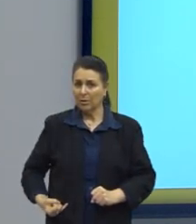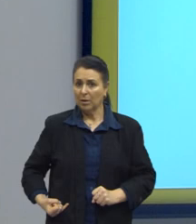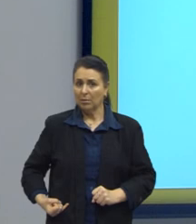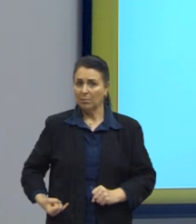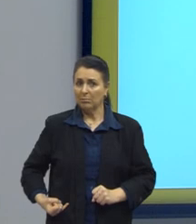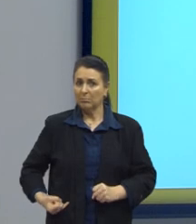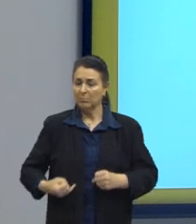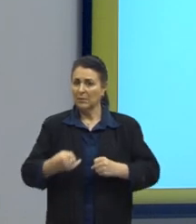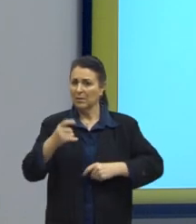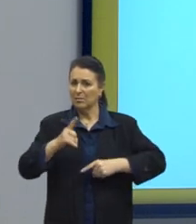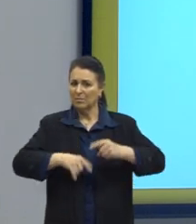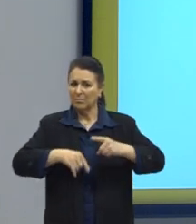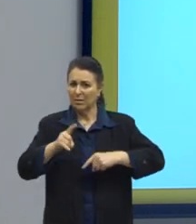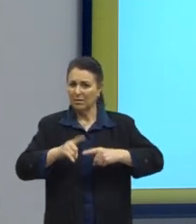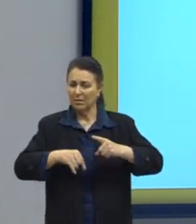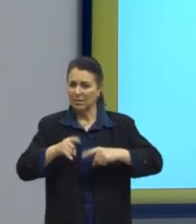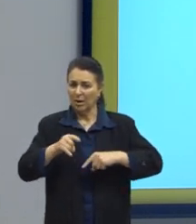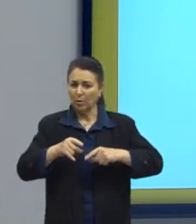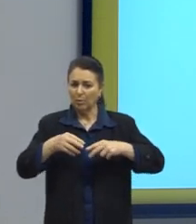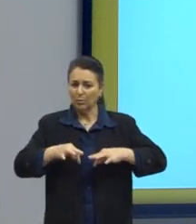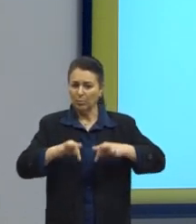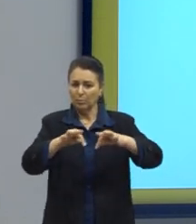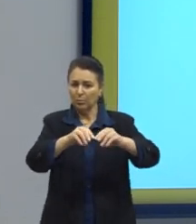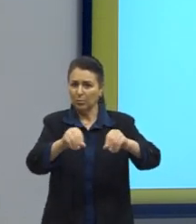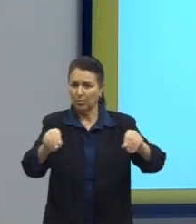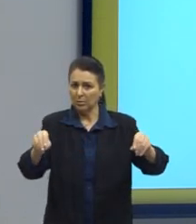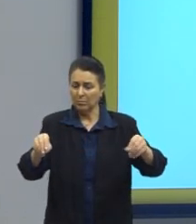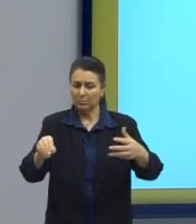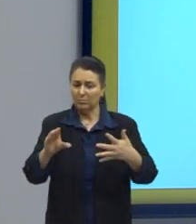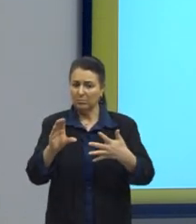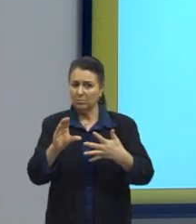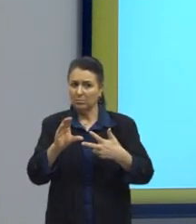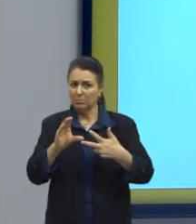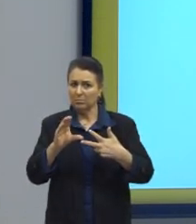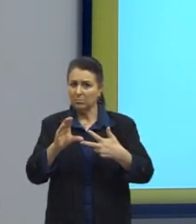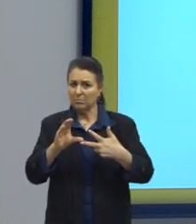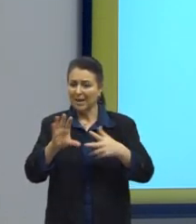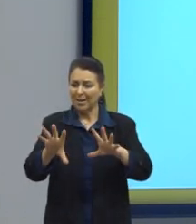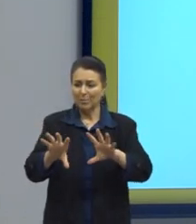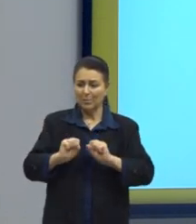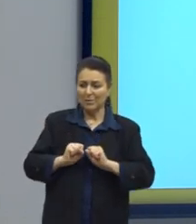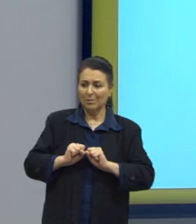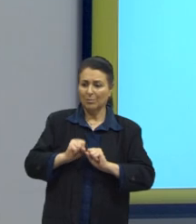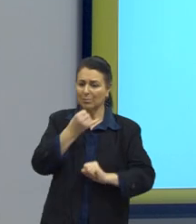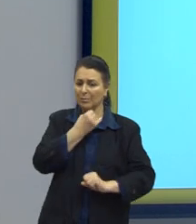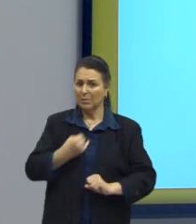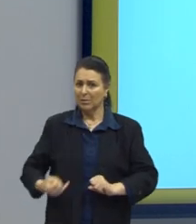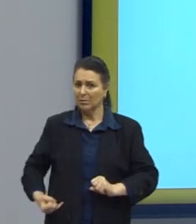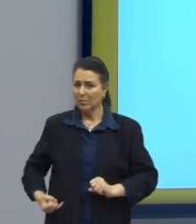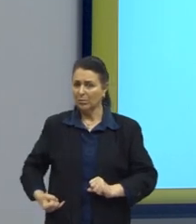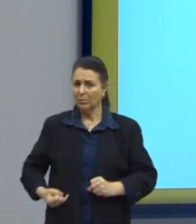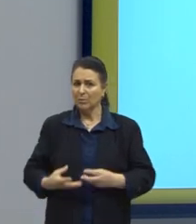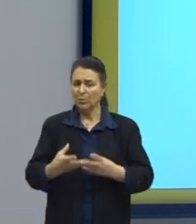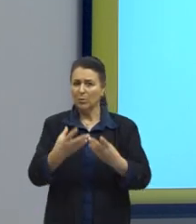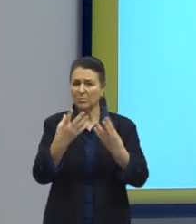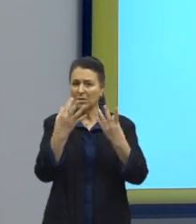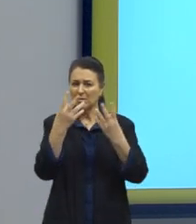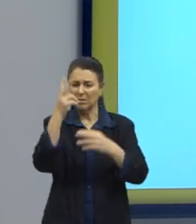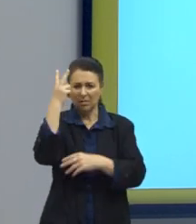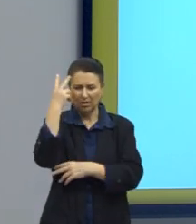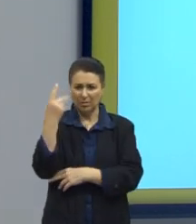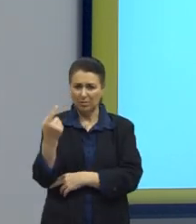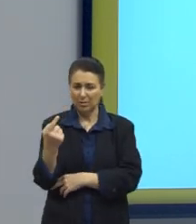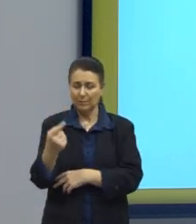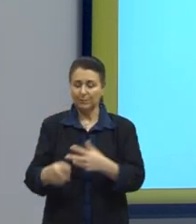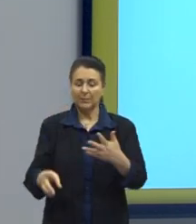Ó, essa aqui, aqui, né, entre a C que nós ficamos aí, apropriação imperialista dos recursos naturais. Vamos ver o que dá as outras.